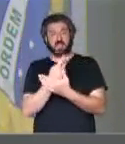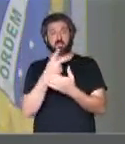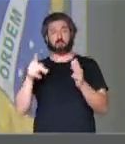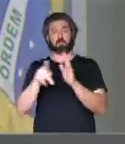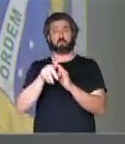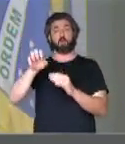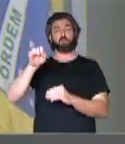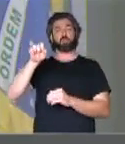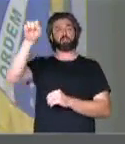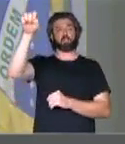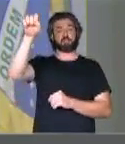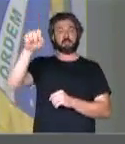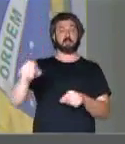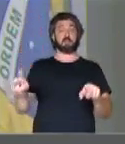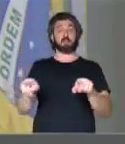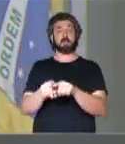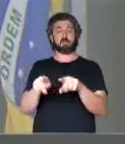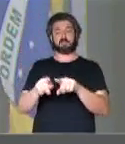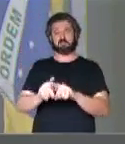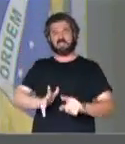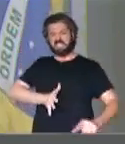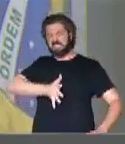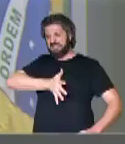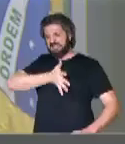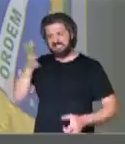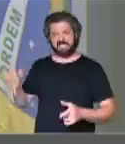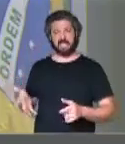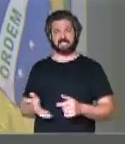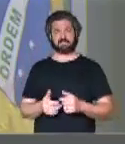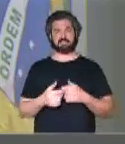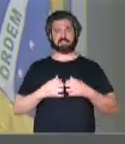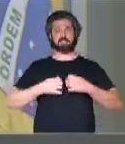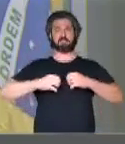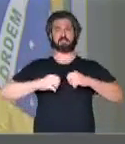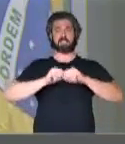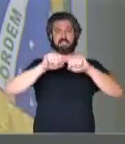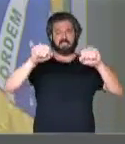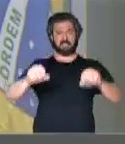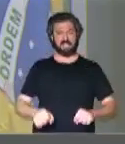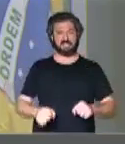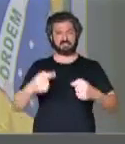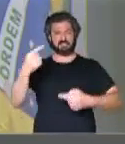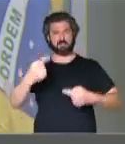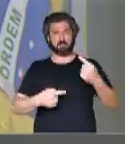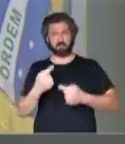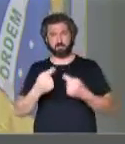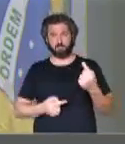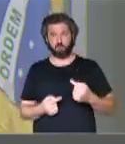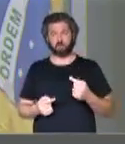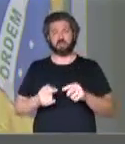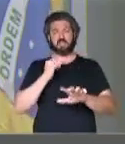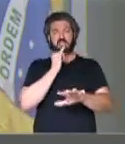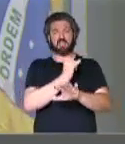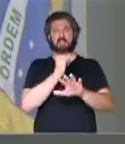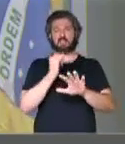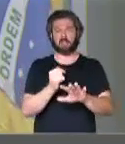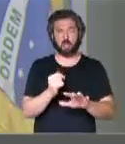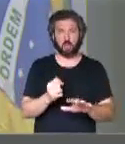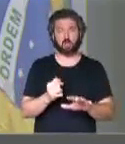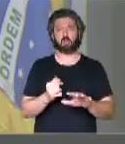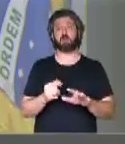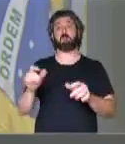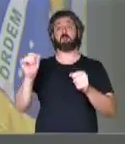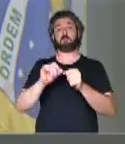socialismo e as desgraças que esse sistema político e ideológico